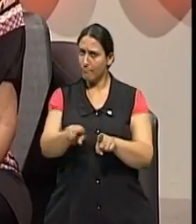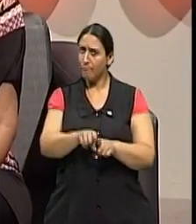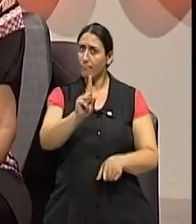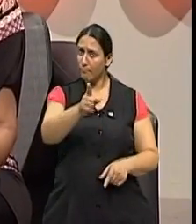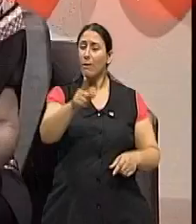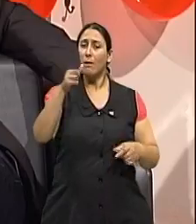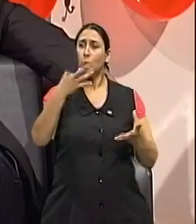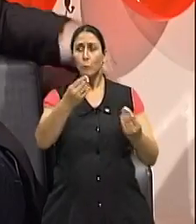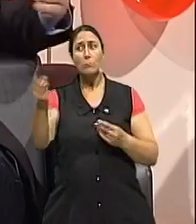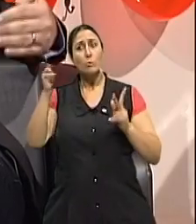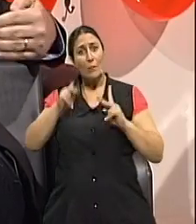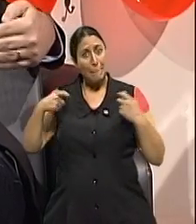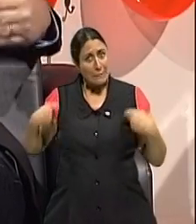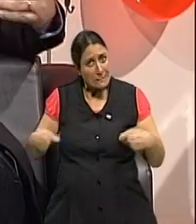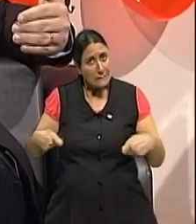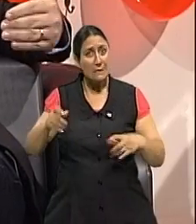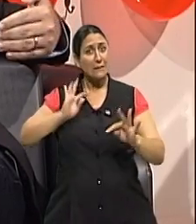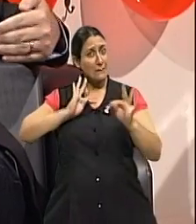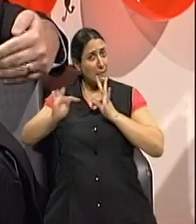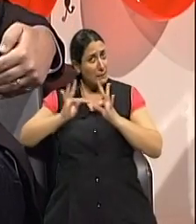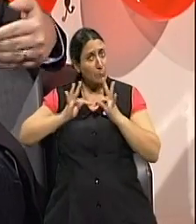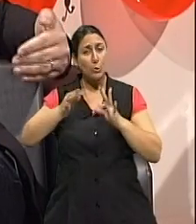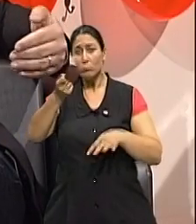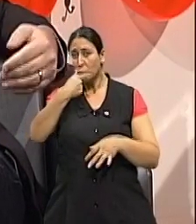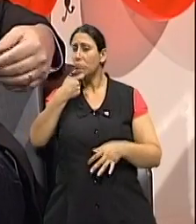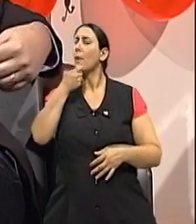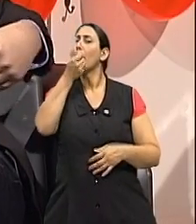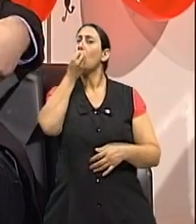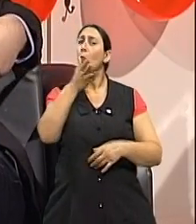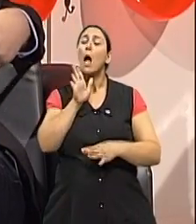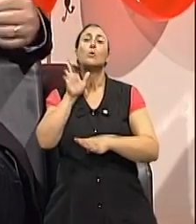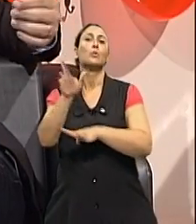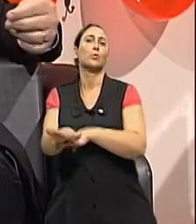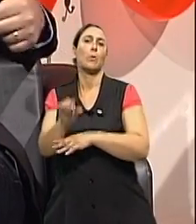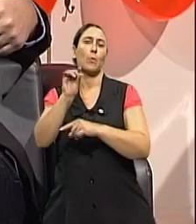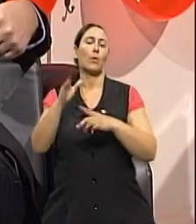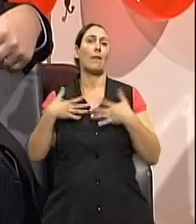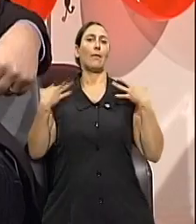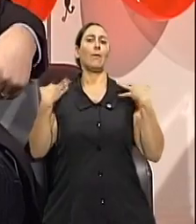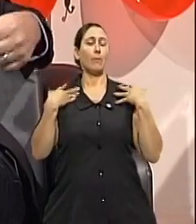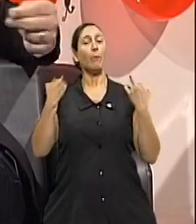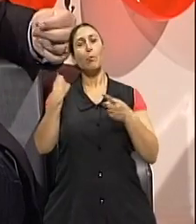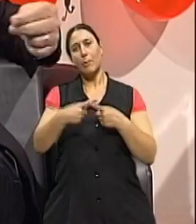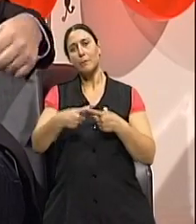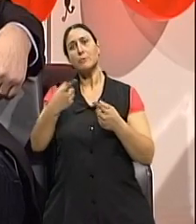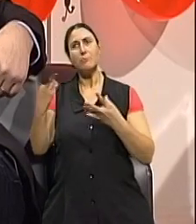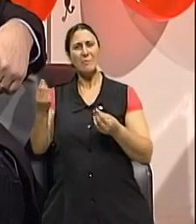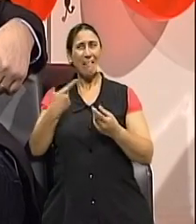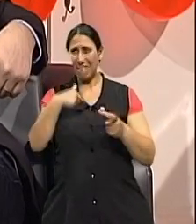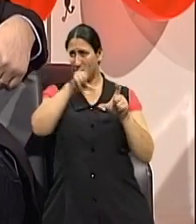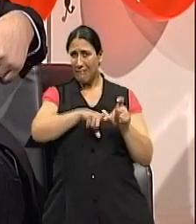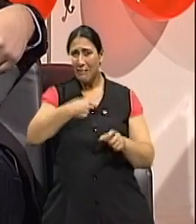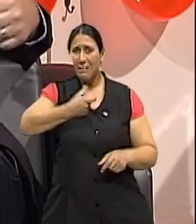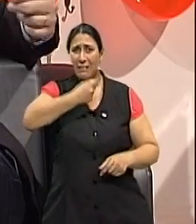serem necessários, né? Exatamente. Então, o tratamento medicamentoso, ele é uma ferramenta. Muitas vezes a gente ouve, assim, poxa, mas eu vou ficar dependente